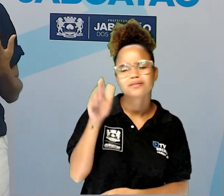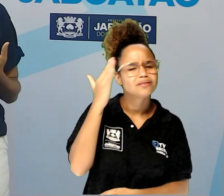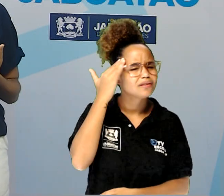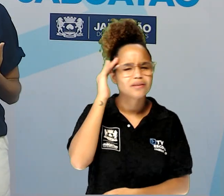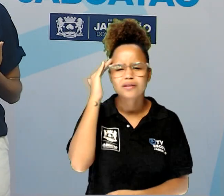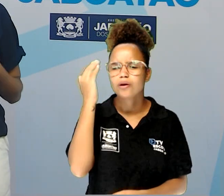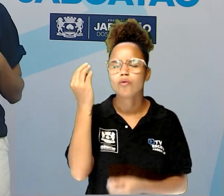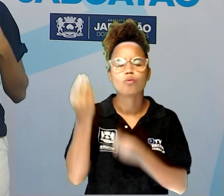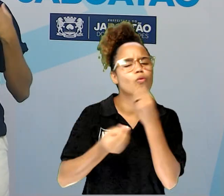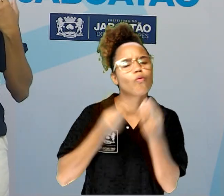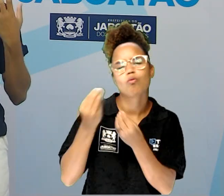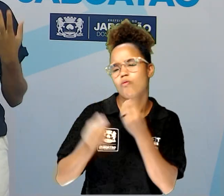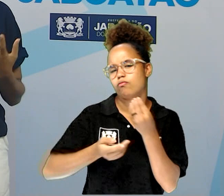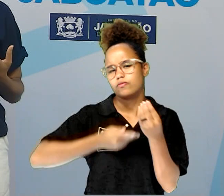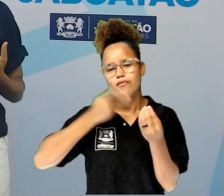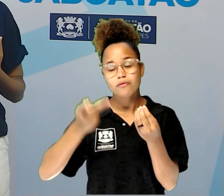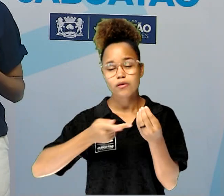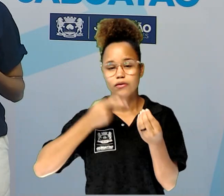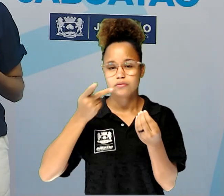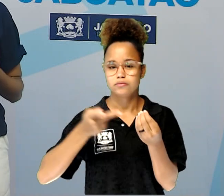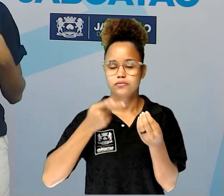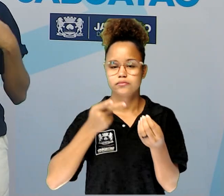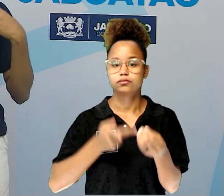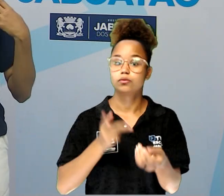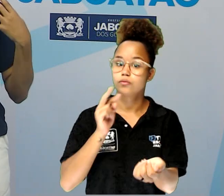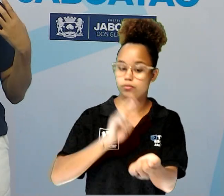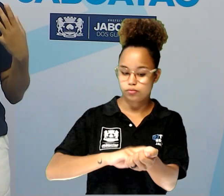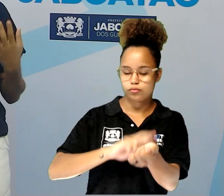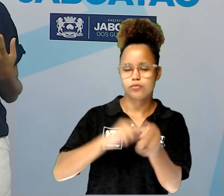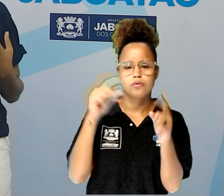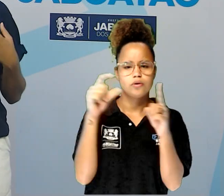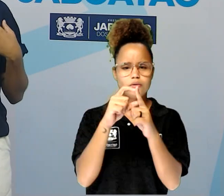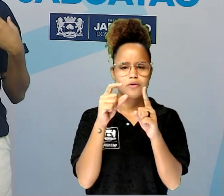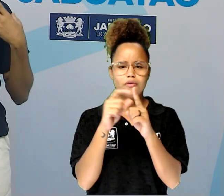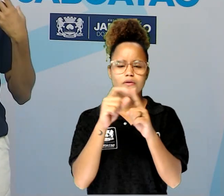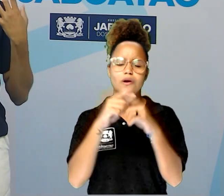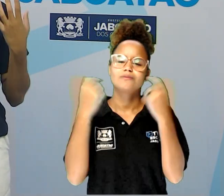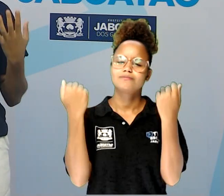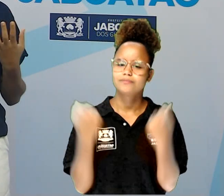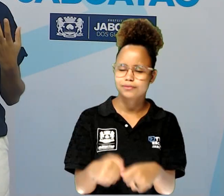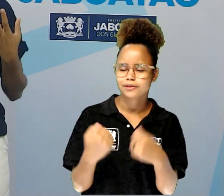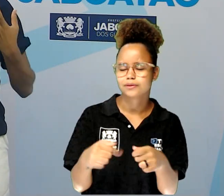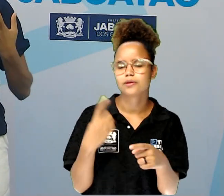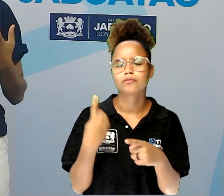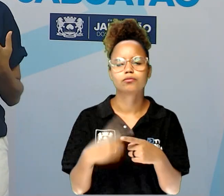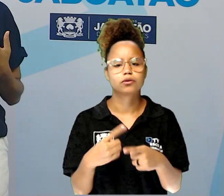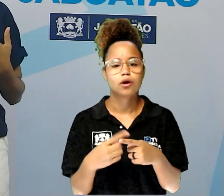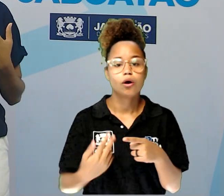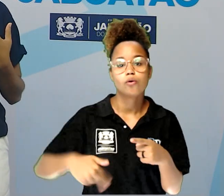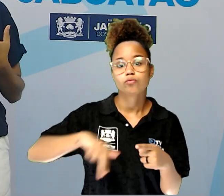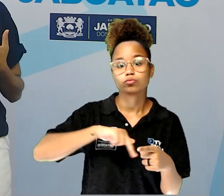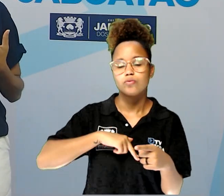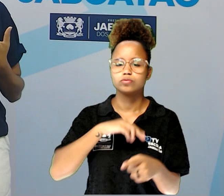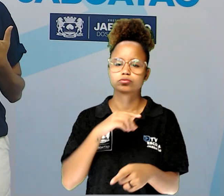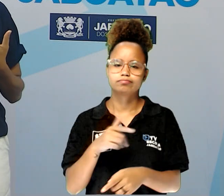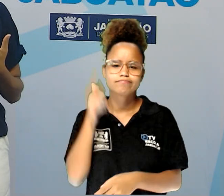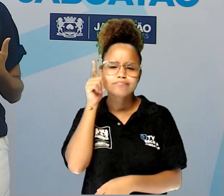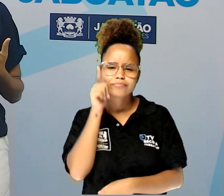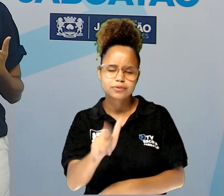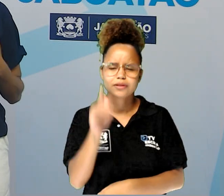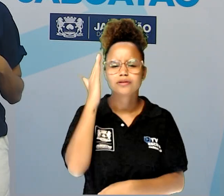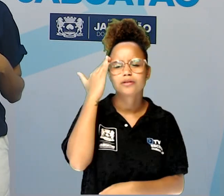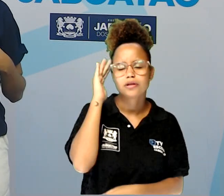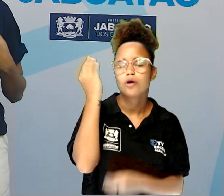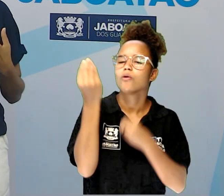gente fala. O ritmo nas palavras é necessário para que a gente consiga entender o que é